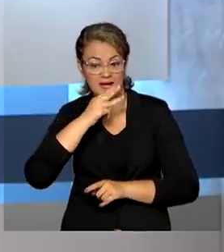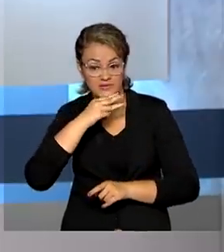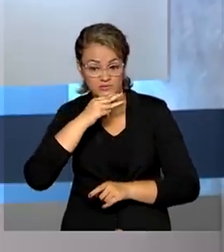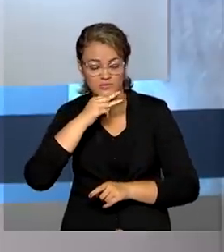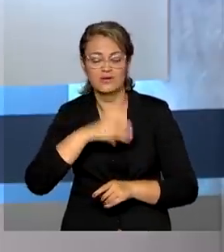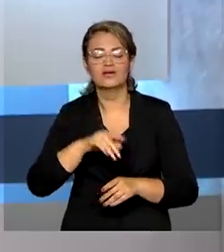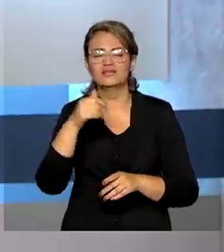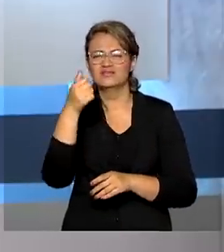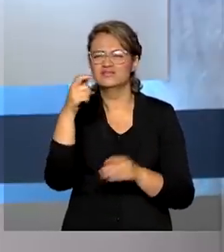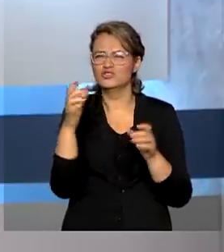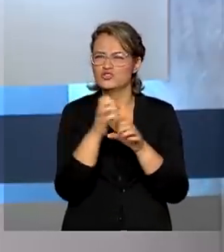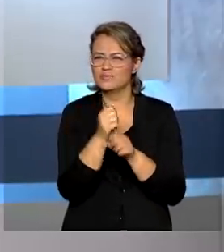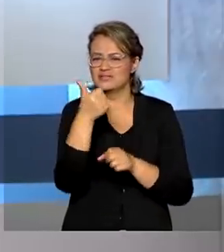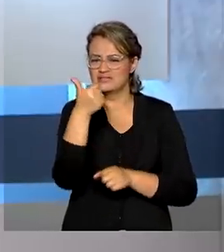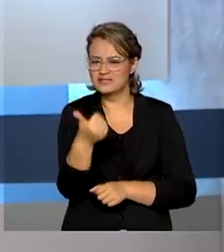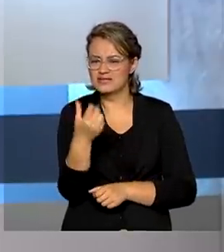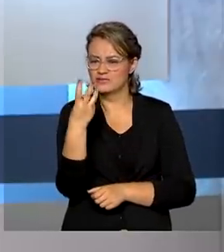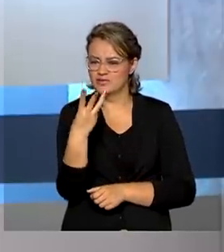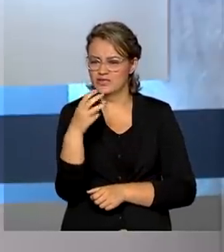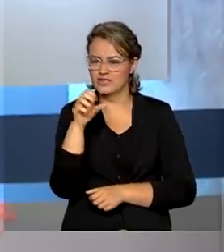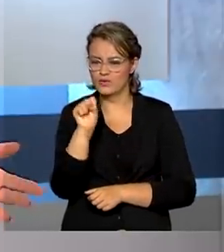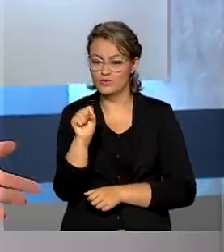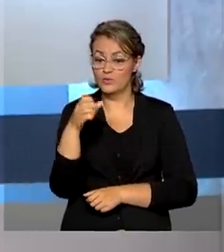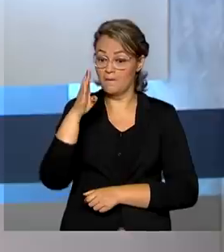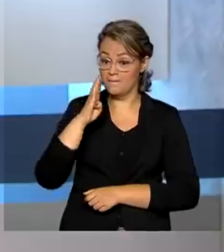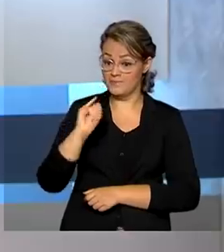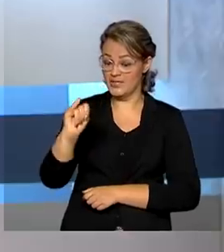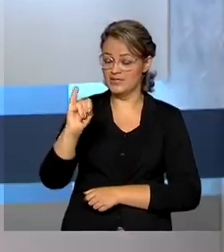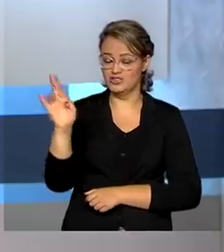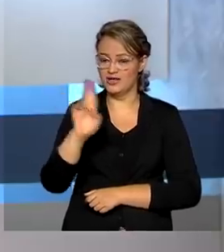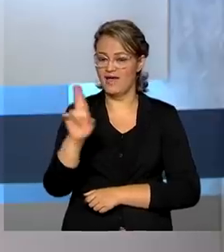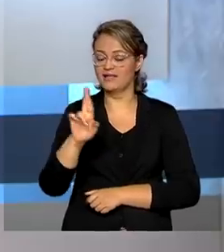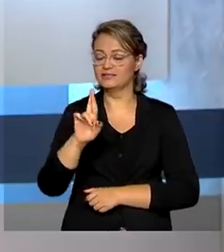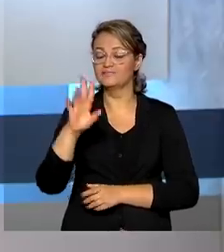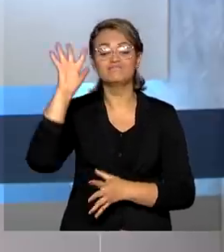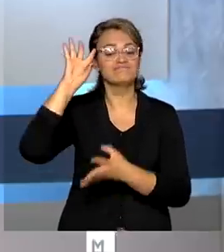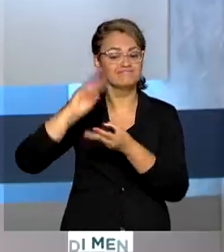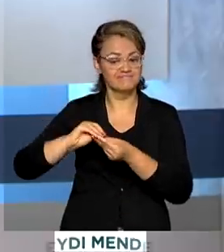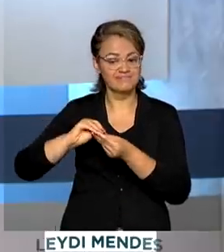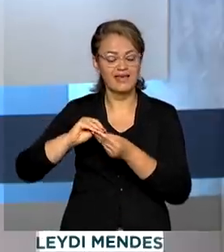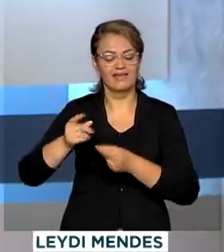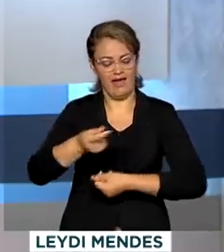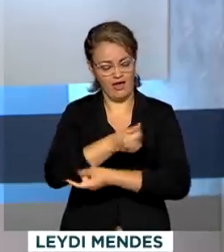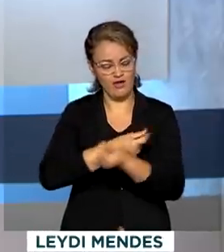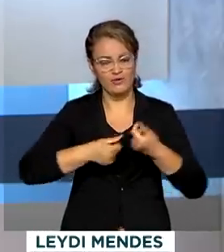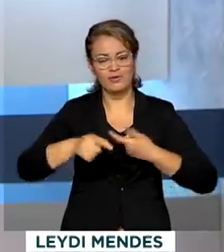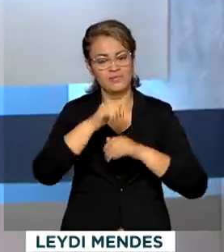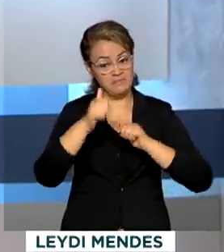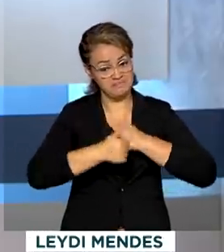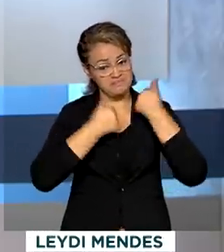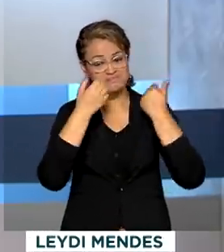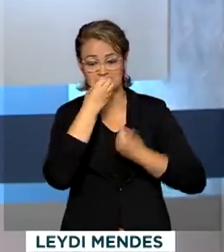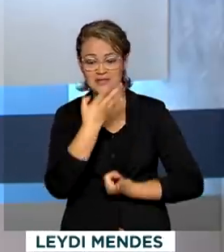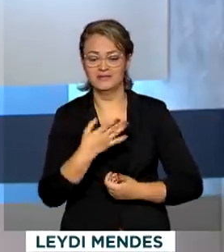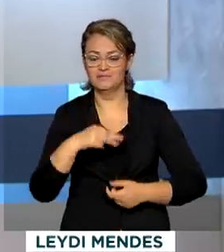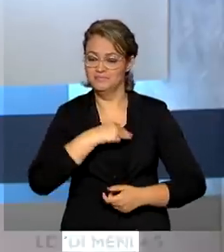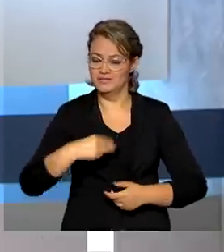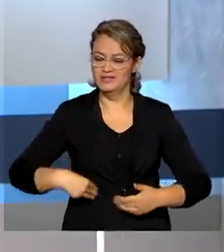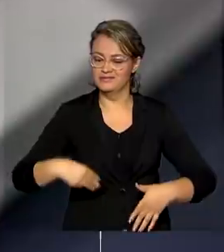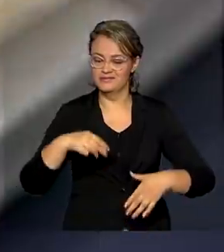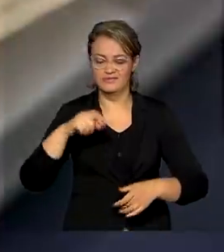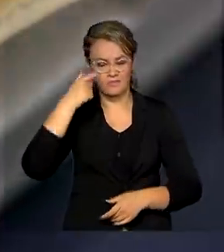de R$ 138 bilhões, números que mostram a recuperação da economia, segundo o ministro Paulo Guedes.